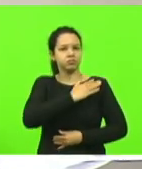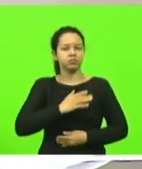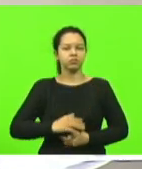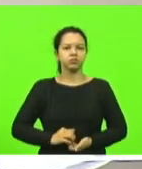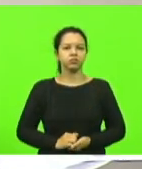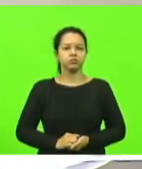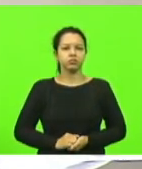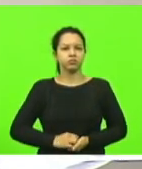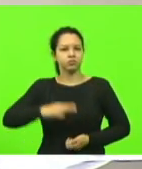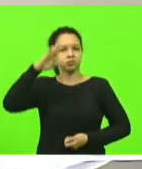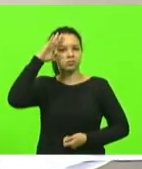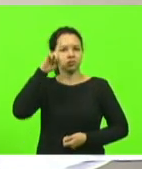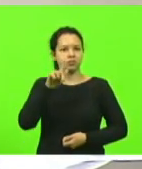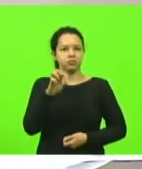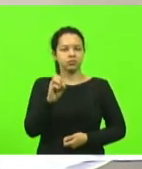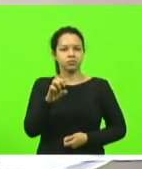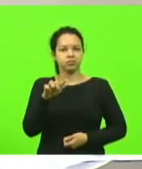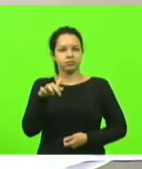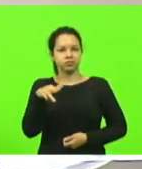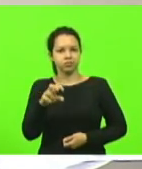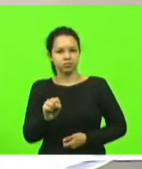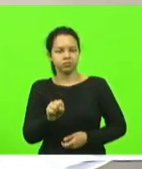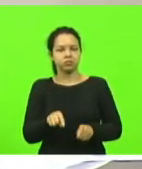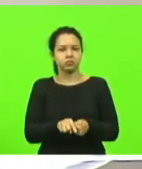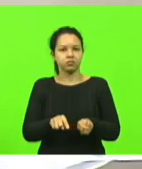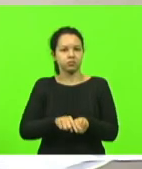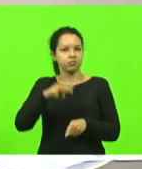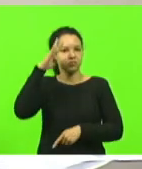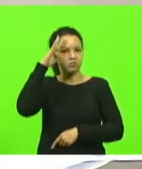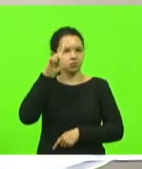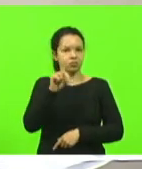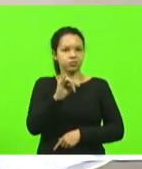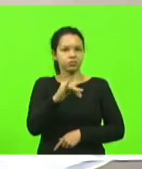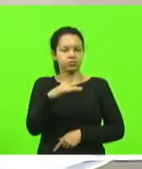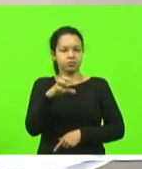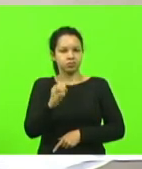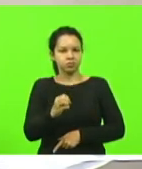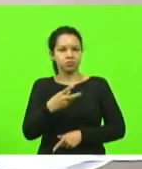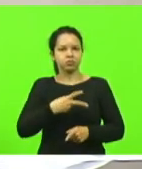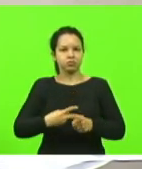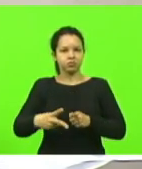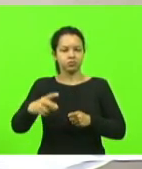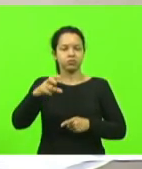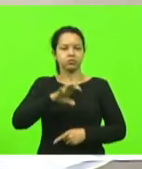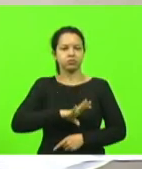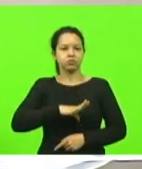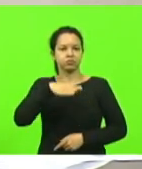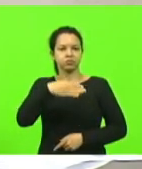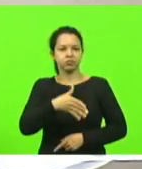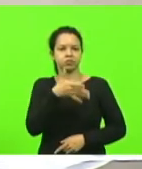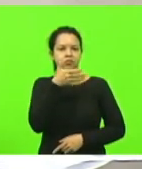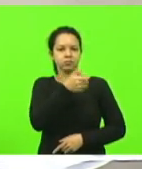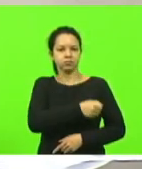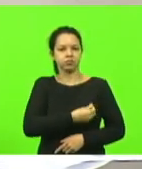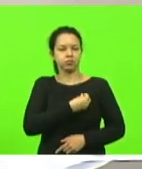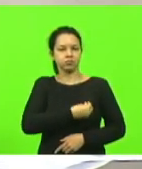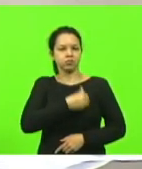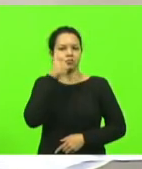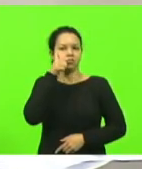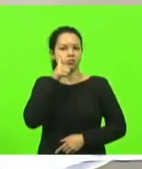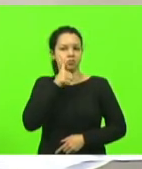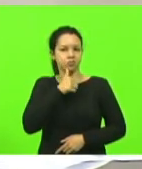e soldado Diego, pelo ato de bravura ao salvar a vida de uma mulher que tentou cometer